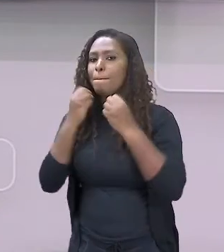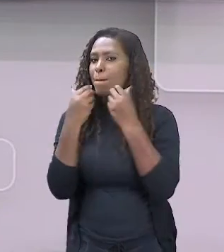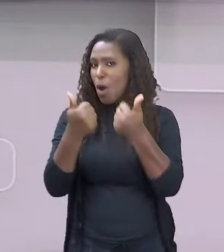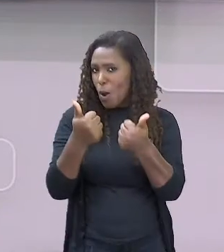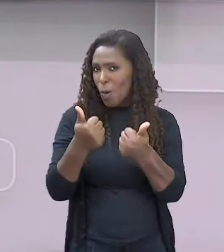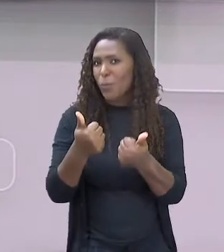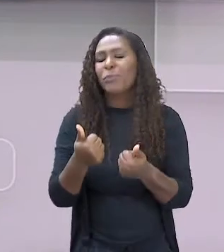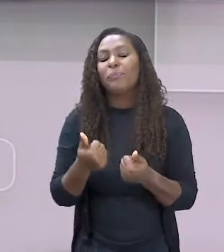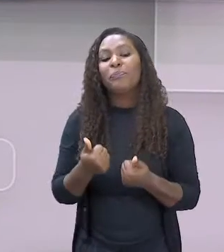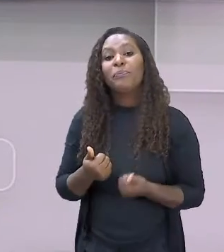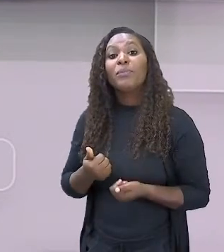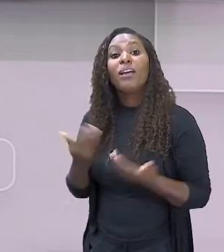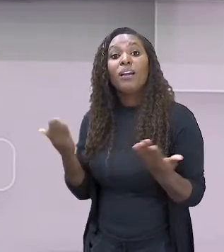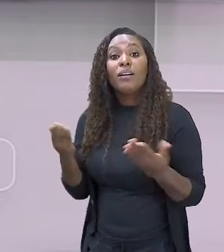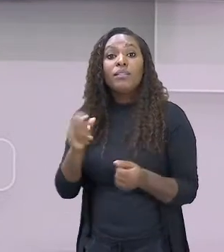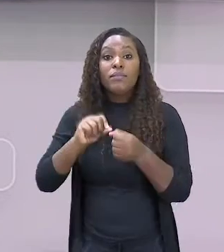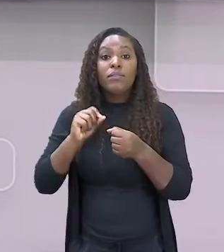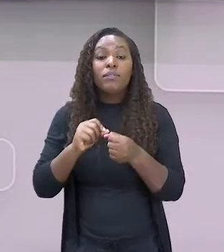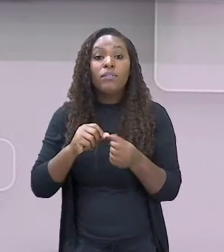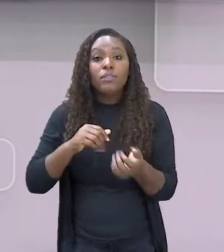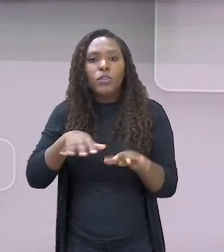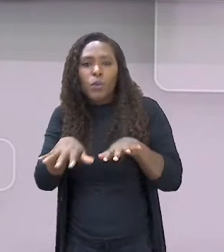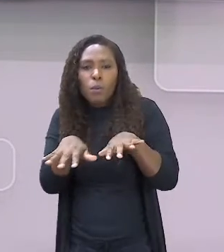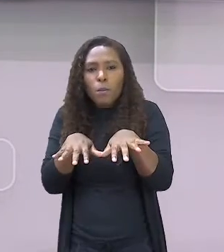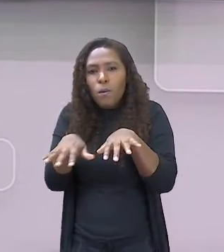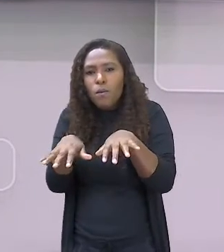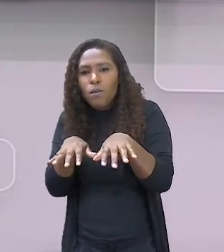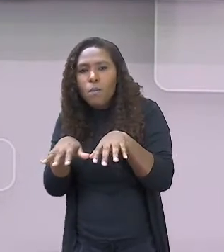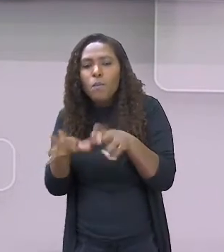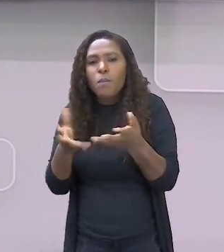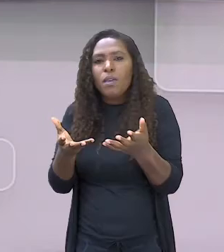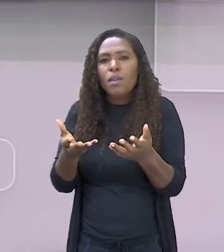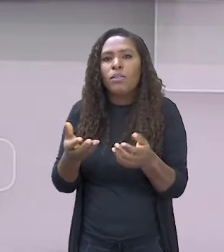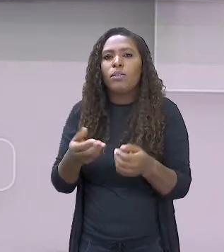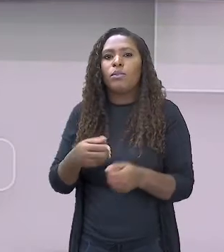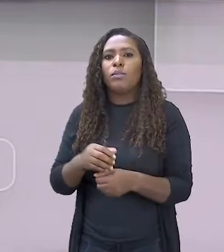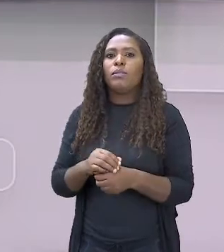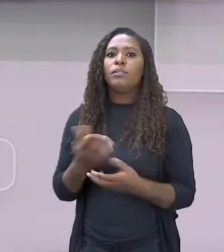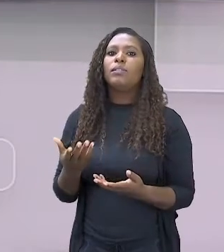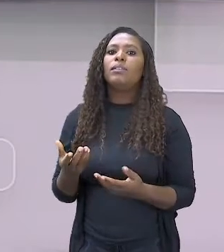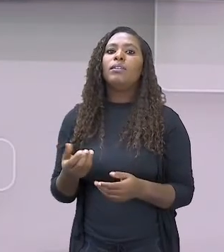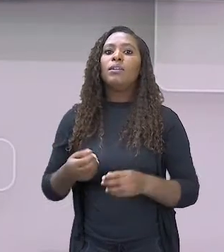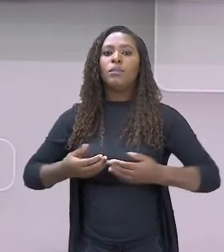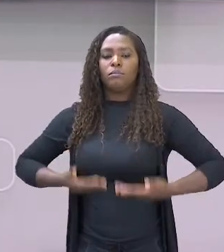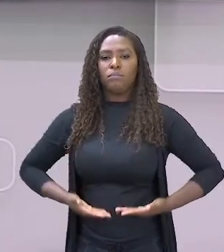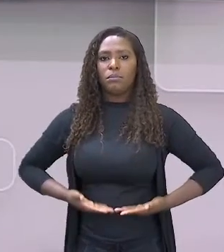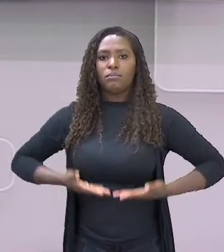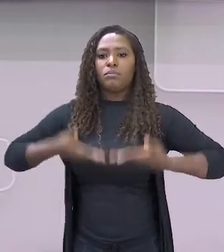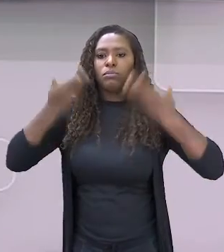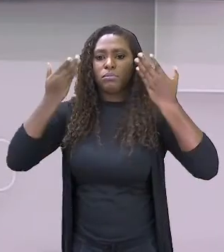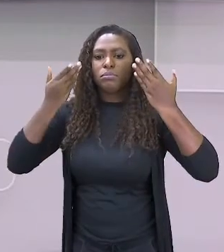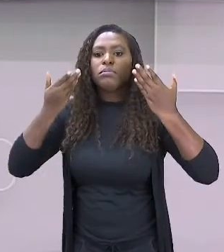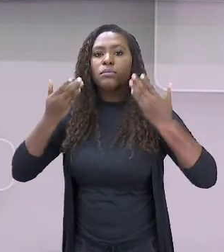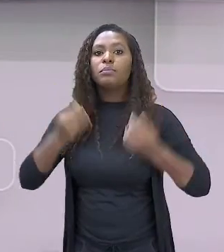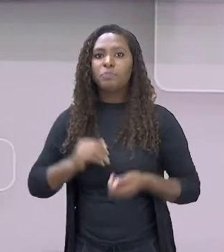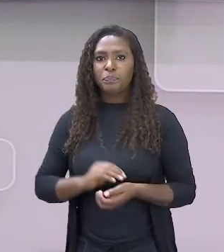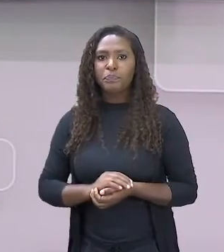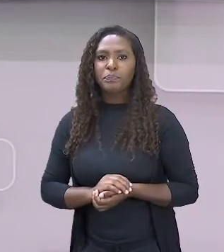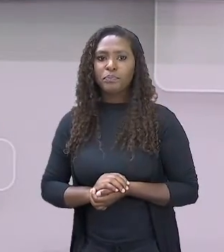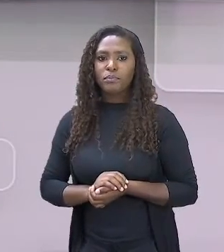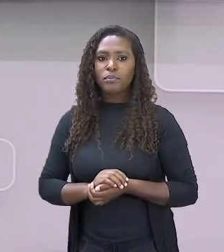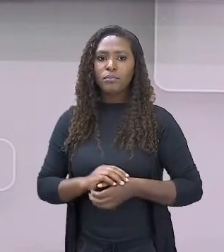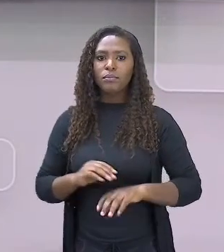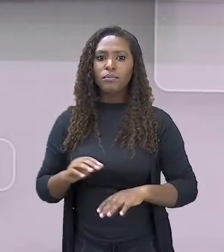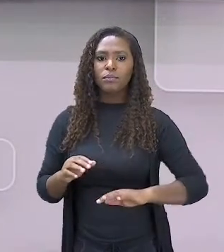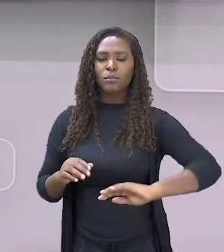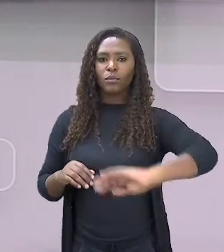Vamos fazer os movimentos, né? Um aquecimento com membros superiores. Vamos lá, mão direita nós